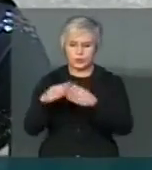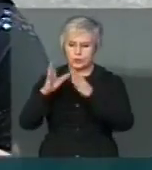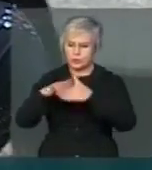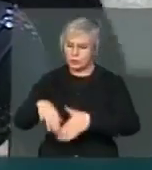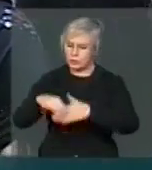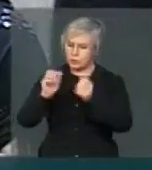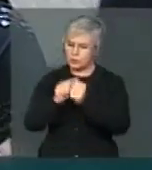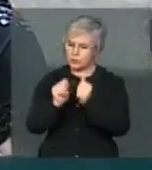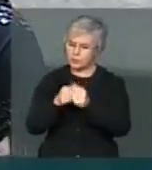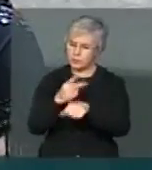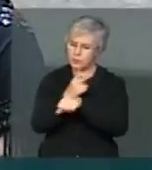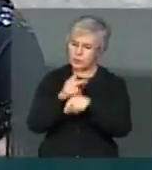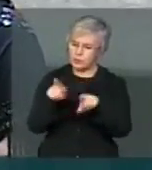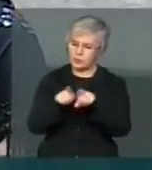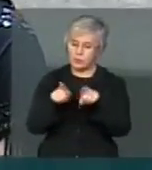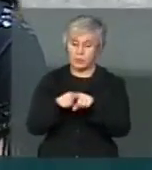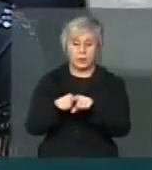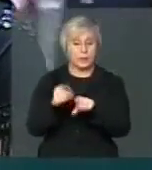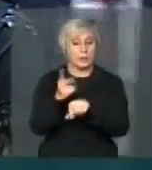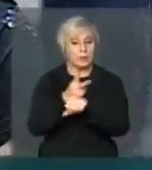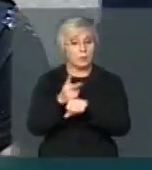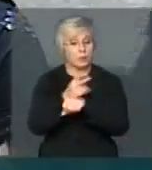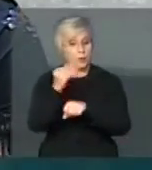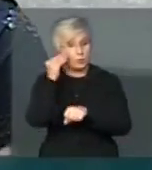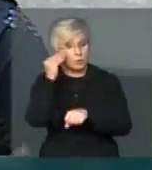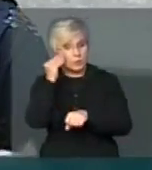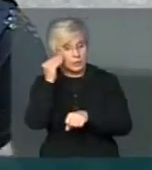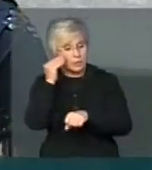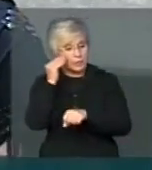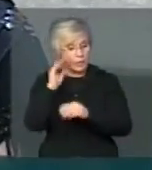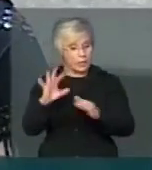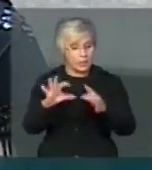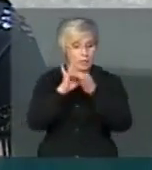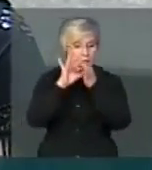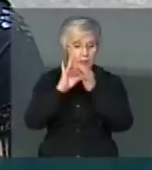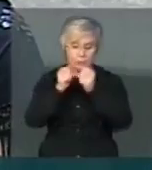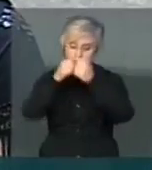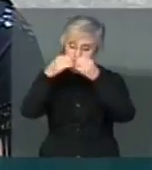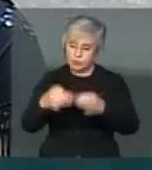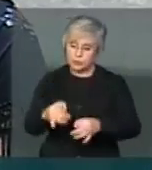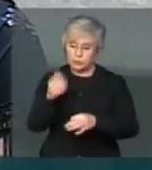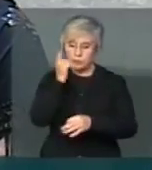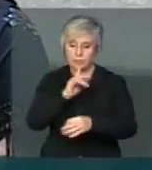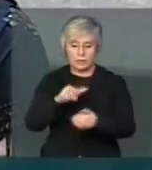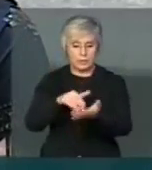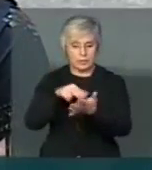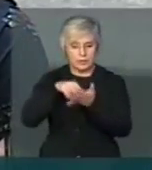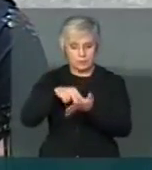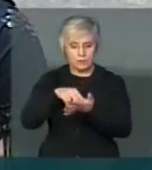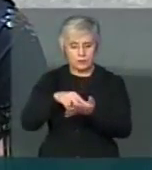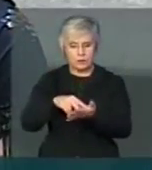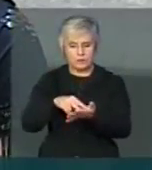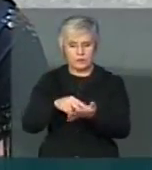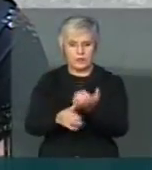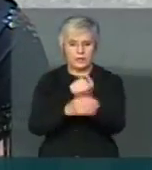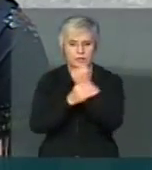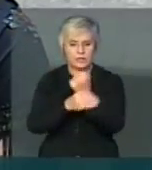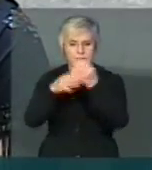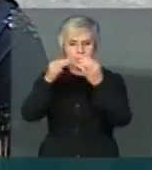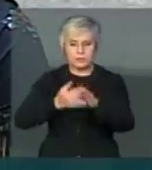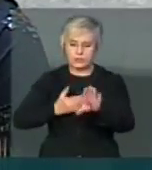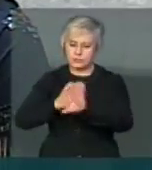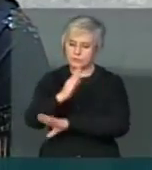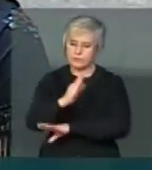líderes, a gente procura exatamente construir um caminho de unidade e por isso eu acho que era muito mais